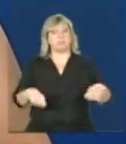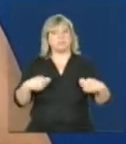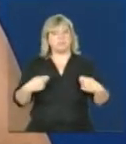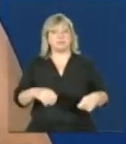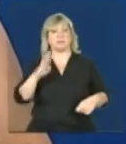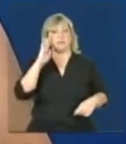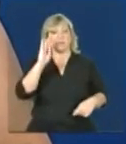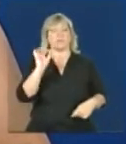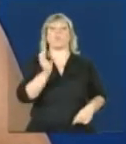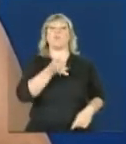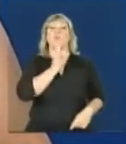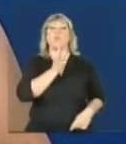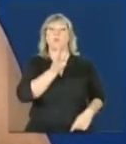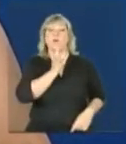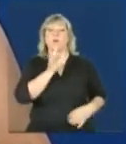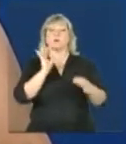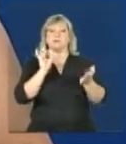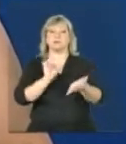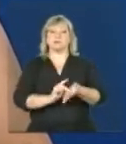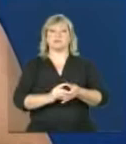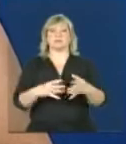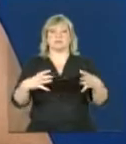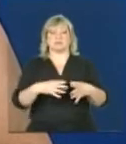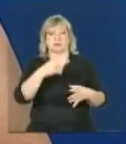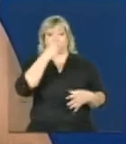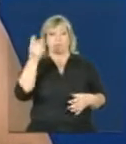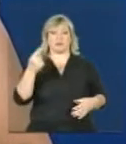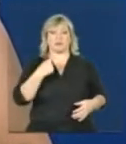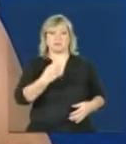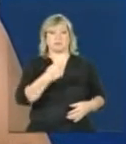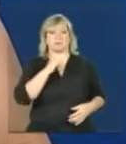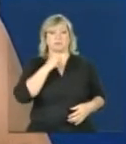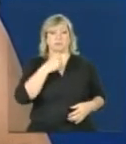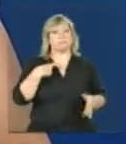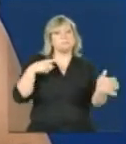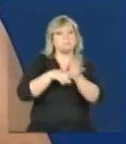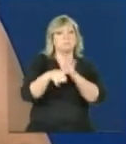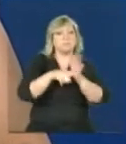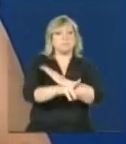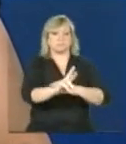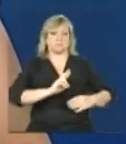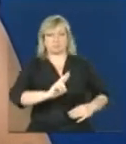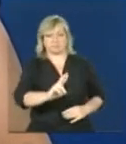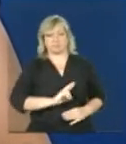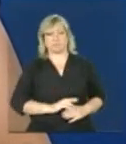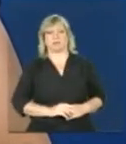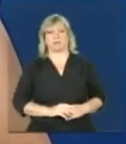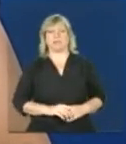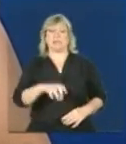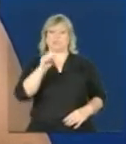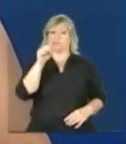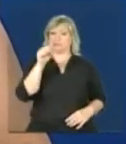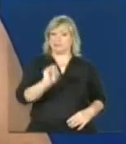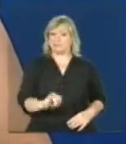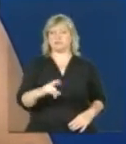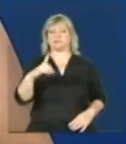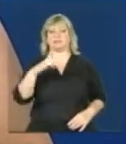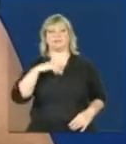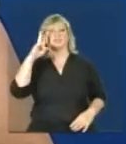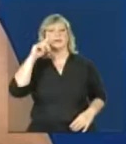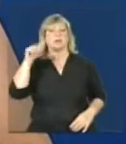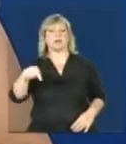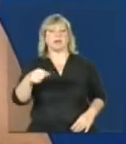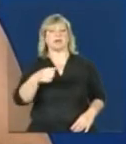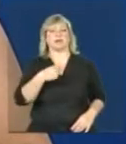e o conhecimento do entrevistado. Então, se é uma observação geral sobre a entrevista,